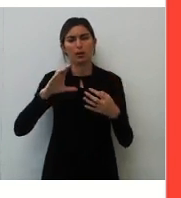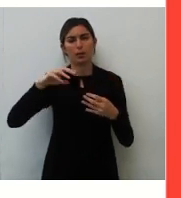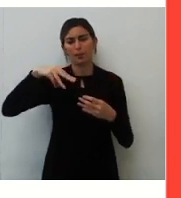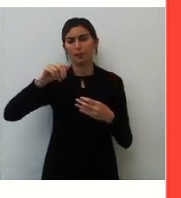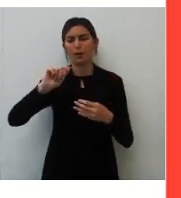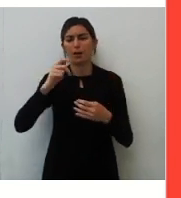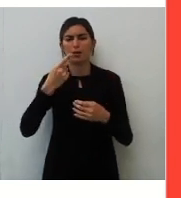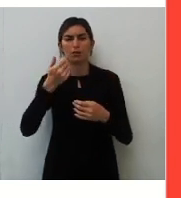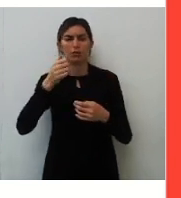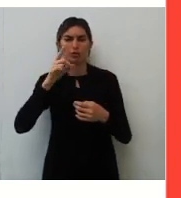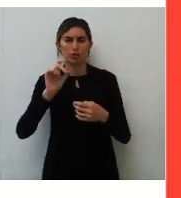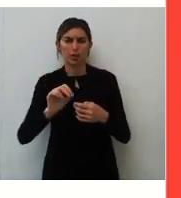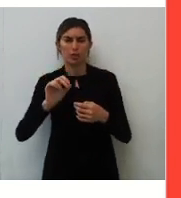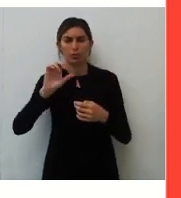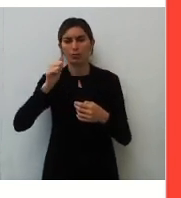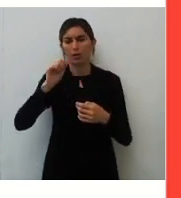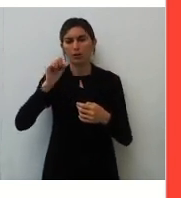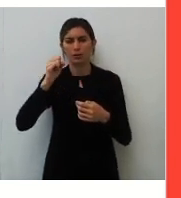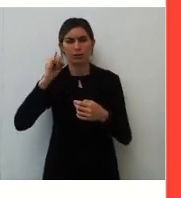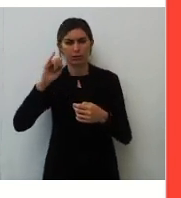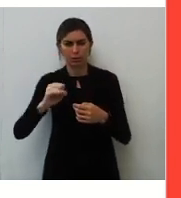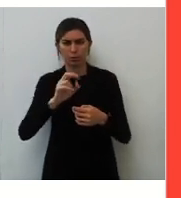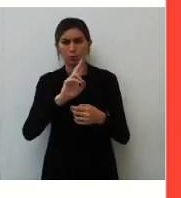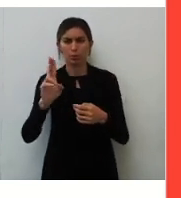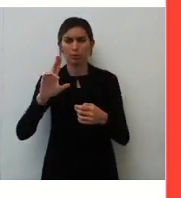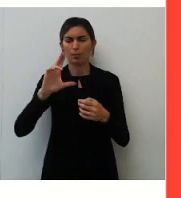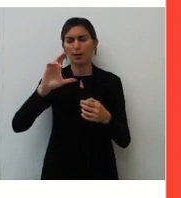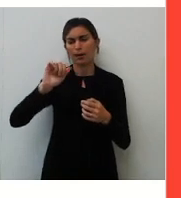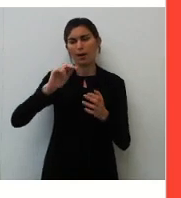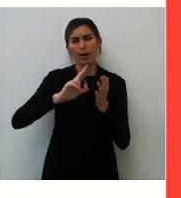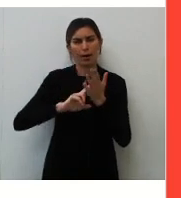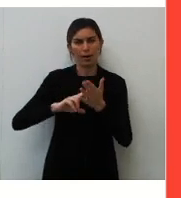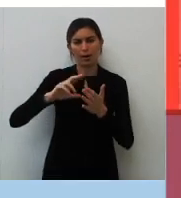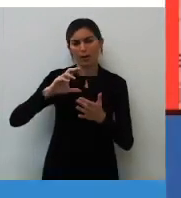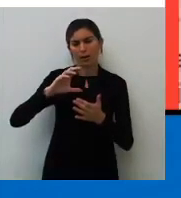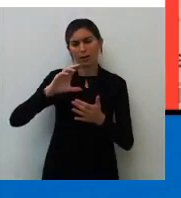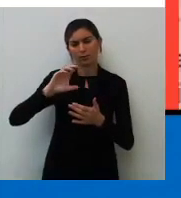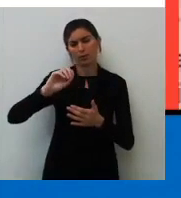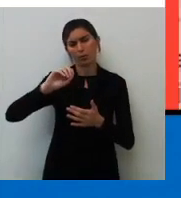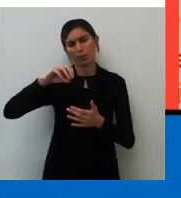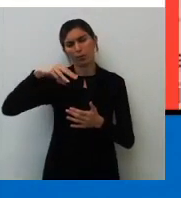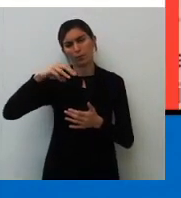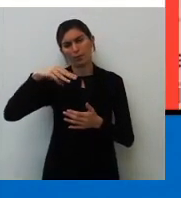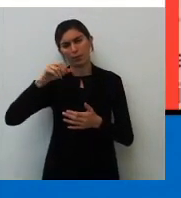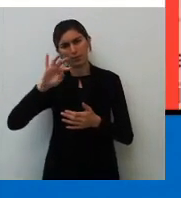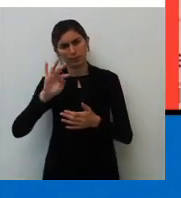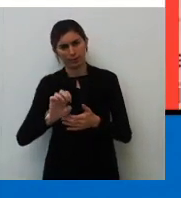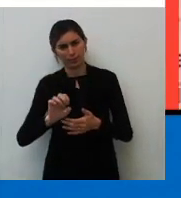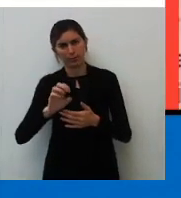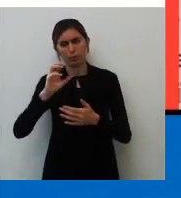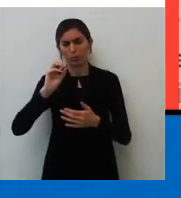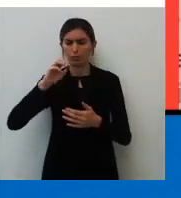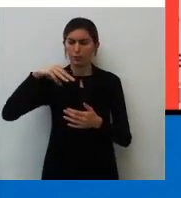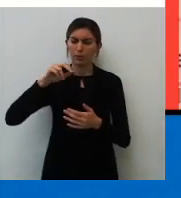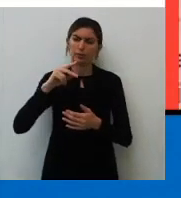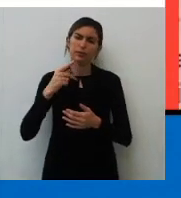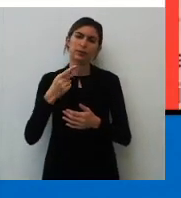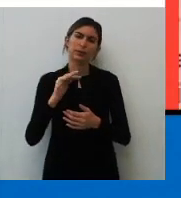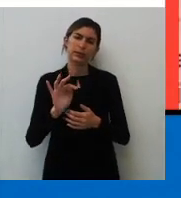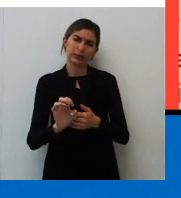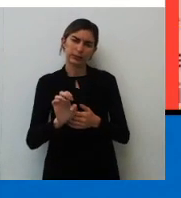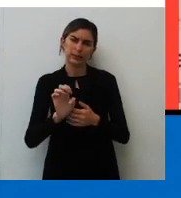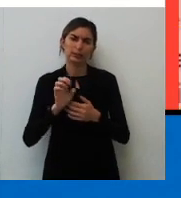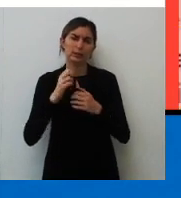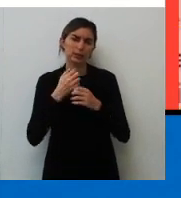Acartomante. Esse é um trecho de um conto machadiano chamado Acartomante. Uma história